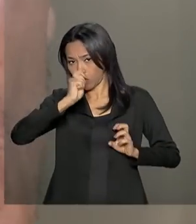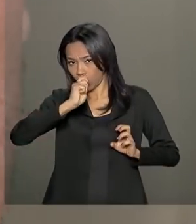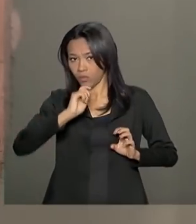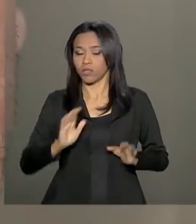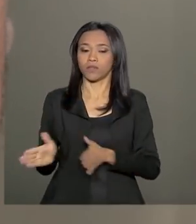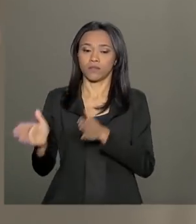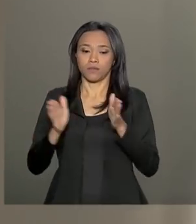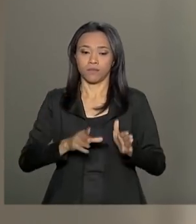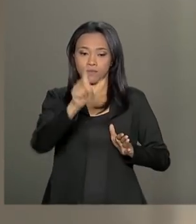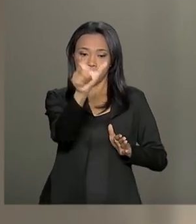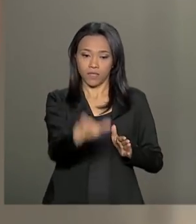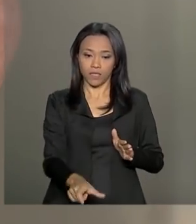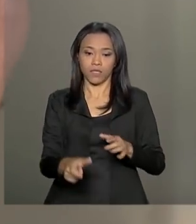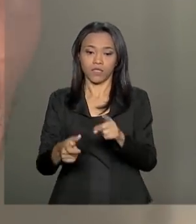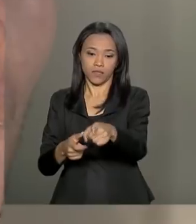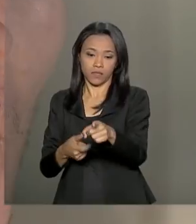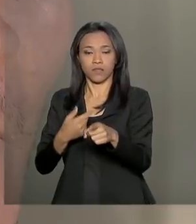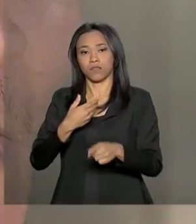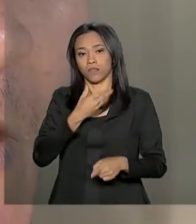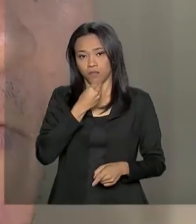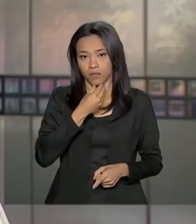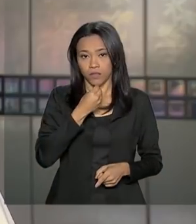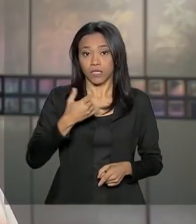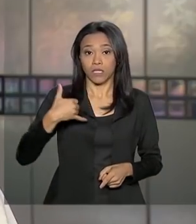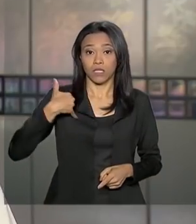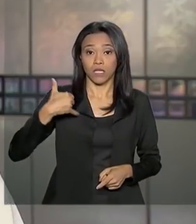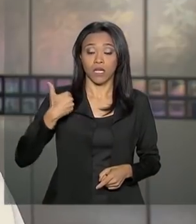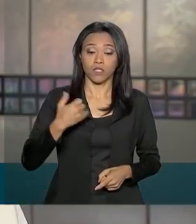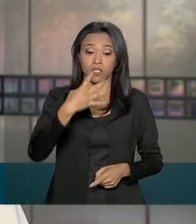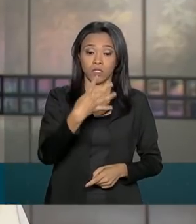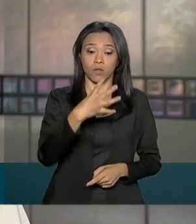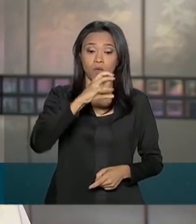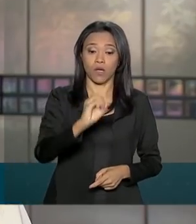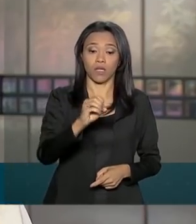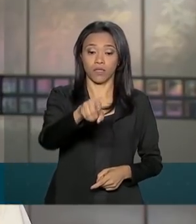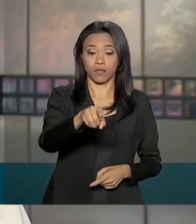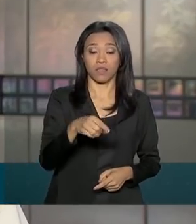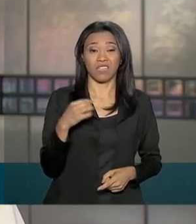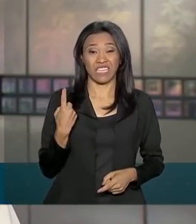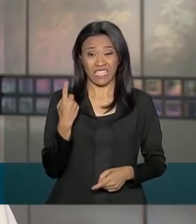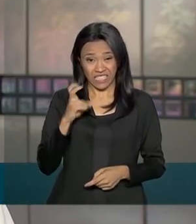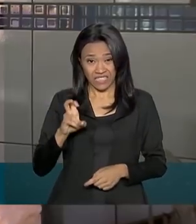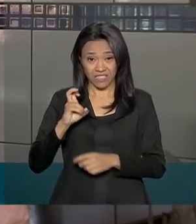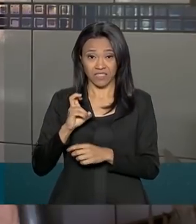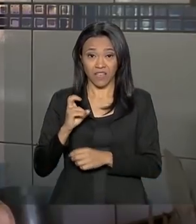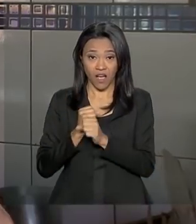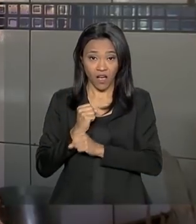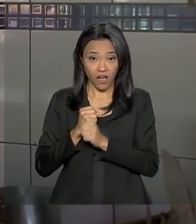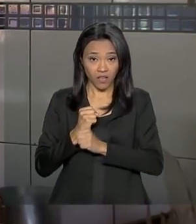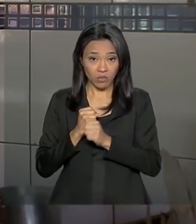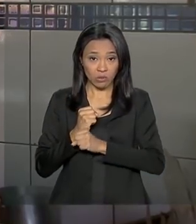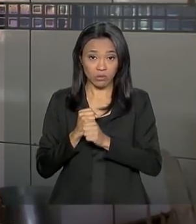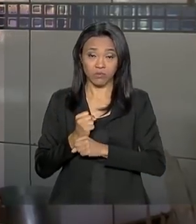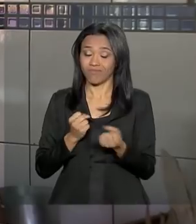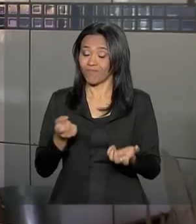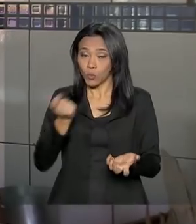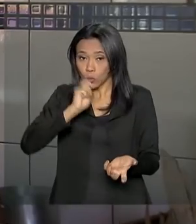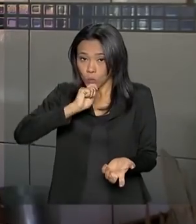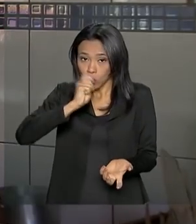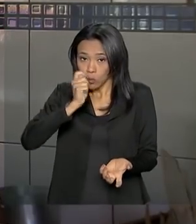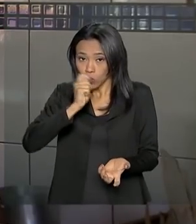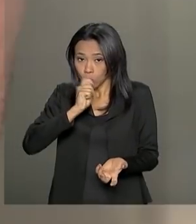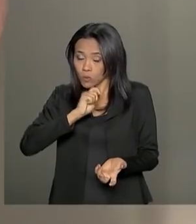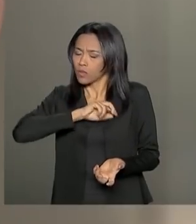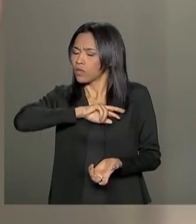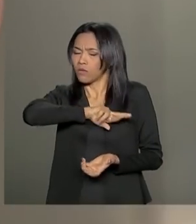Alain Duarte de Moraes tem 40 anos, 15 deles perdidos para as drogas. Usou todo tipo de